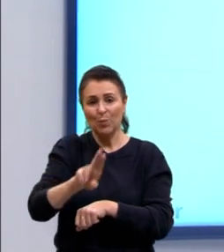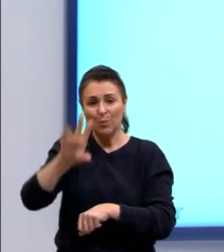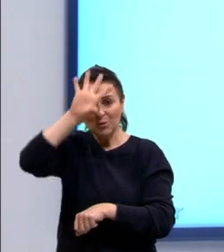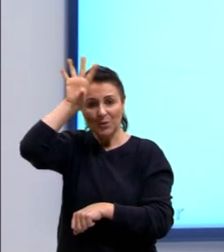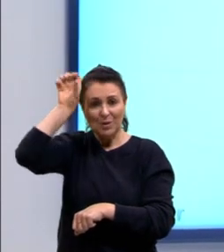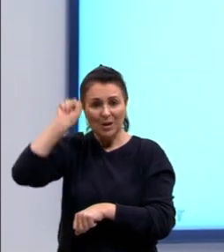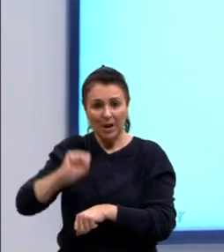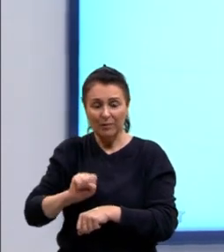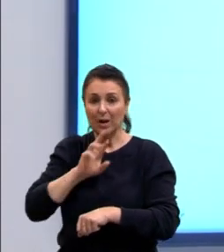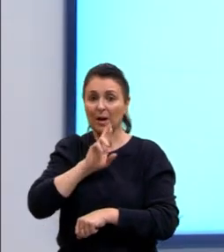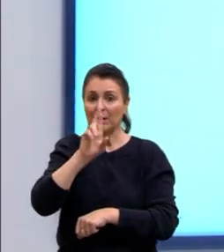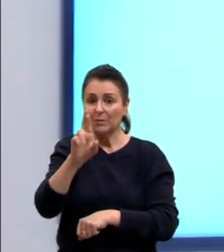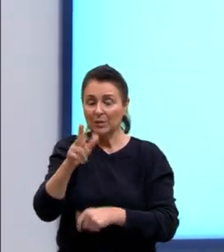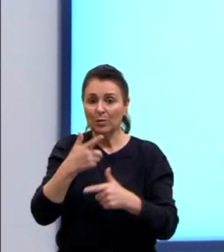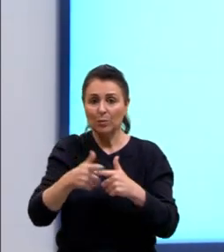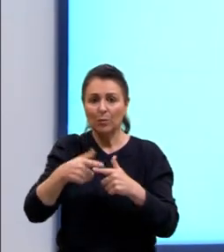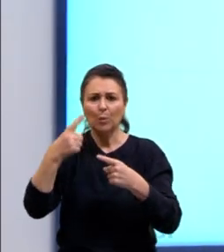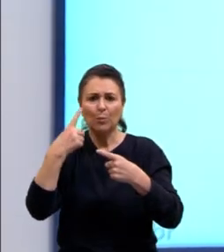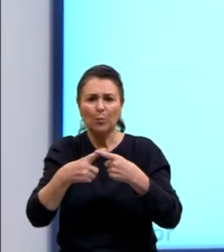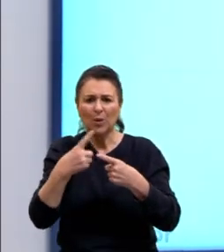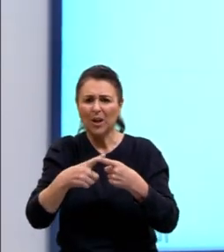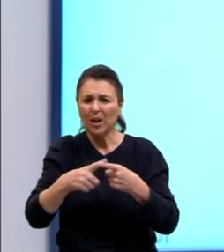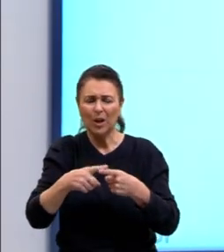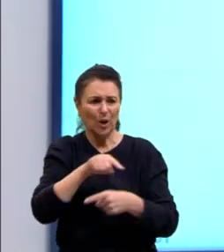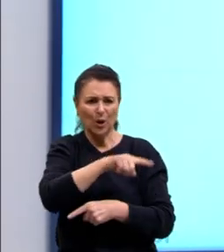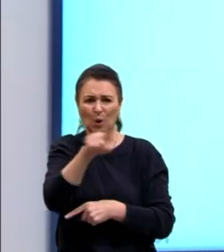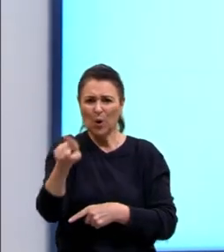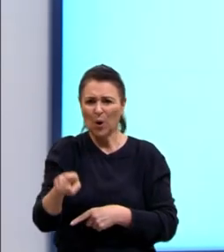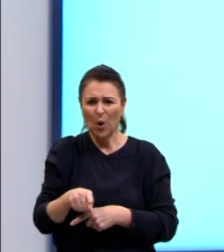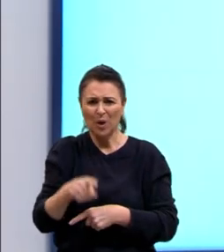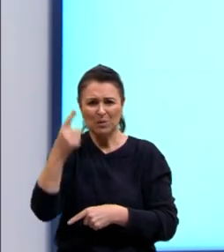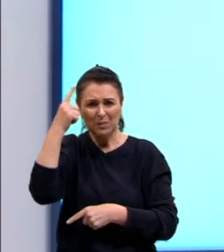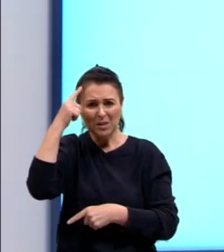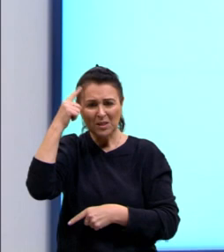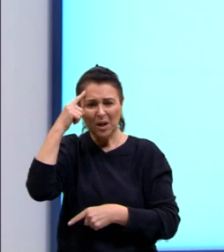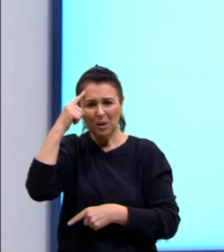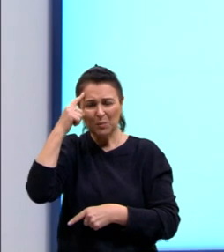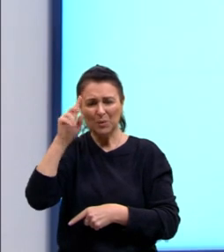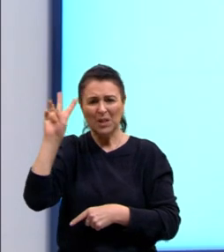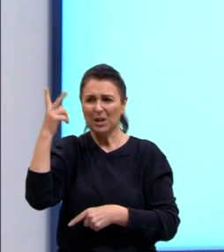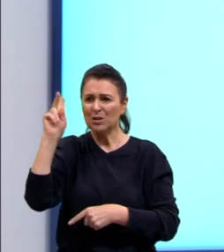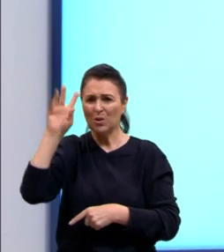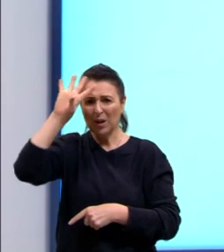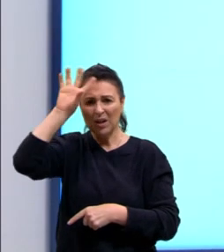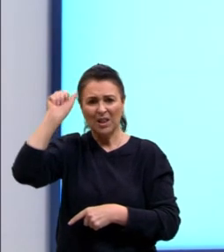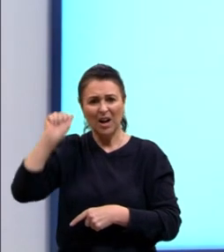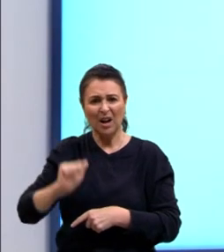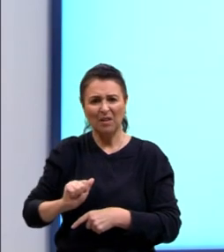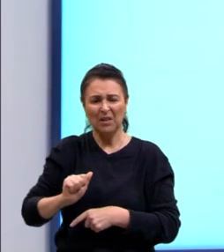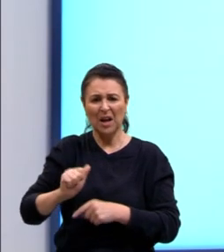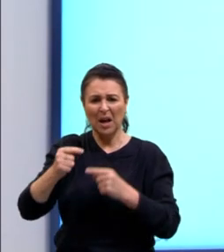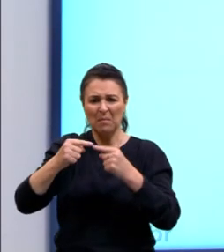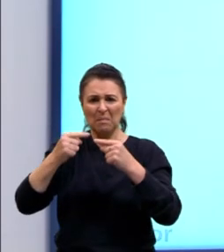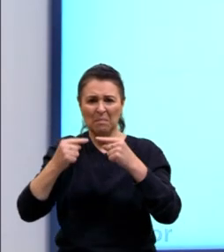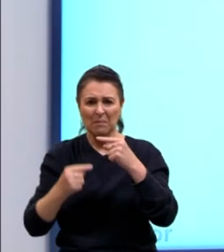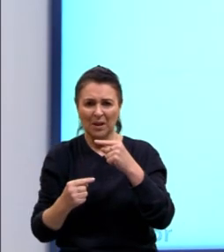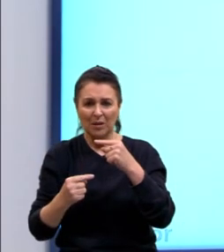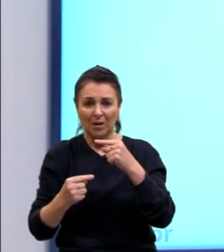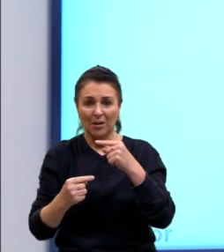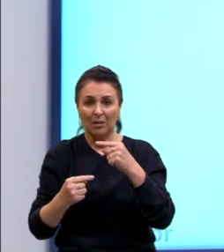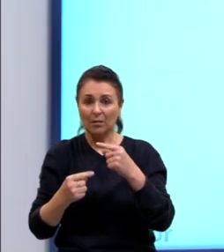respondendo à situação problema, por que subestimamos a história do continente africano? Em grande parte, porque